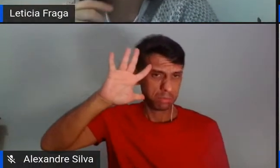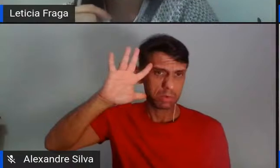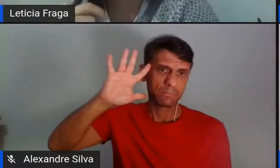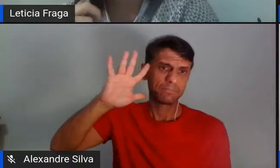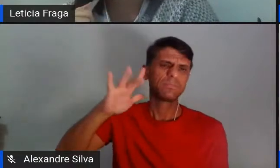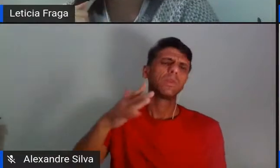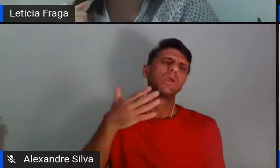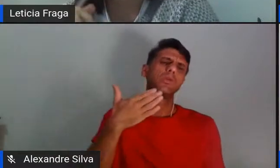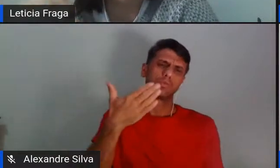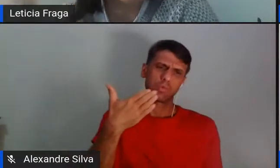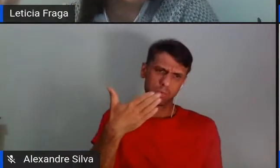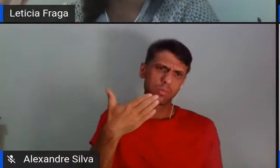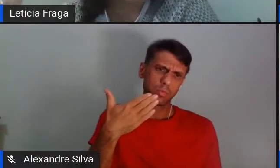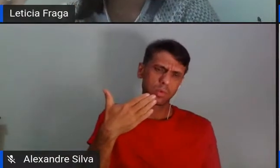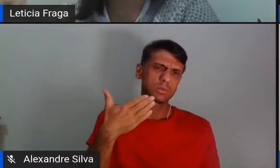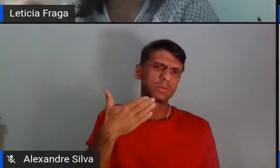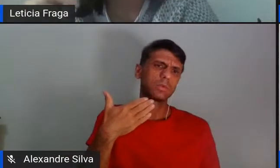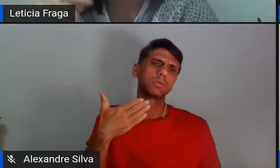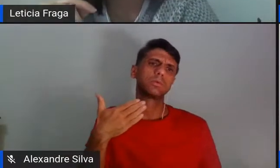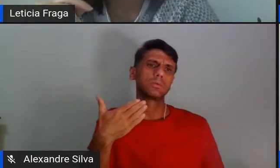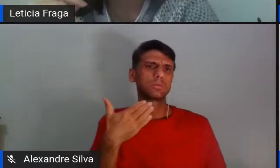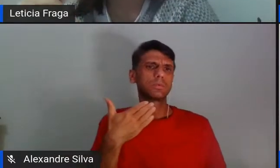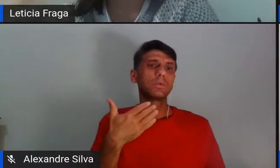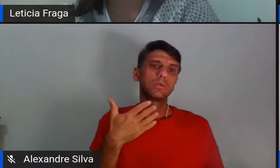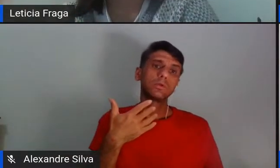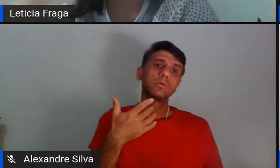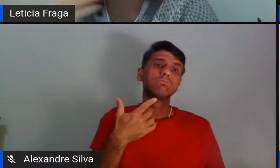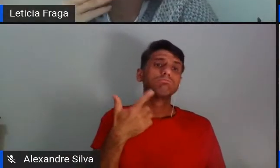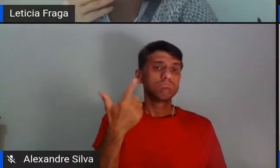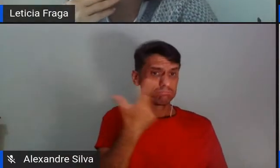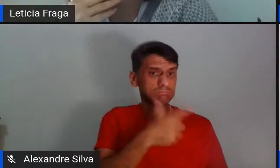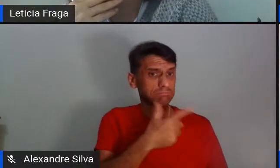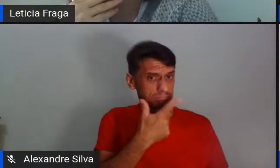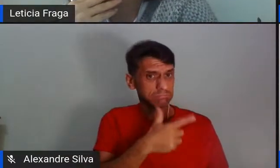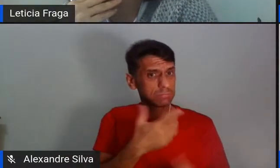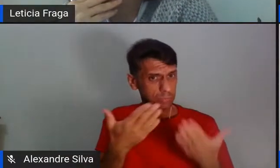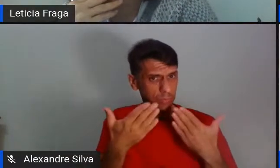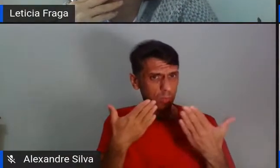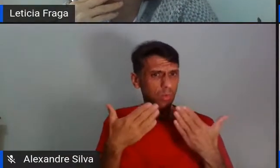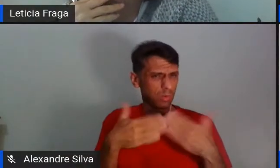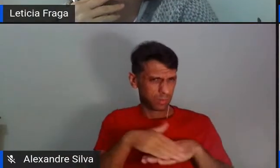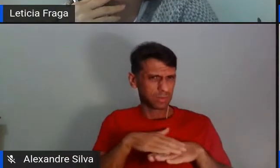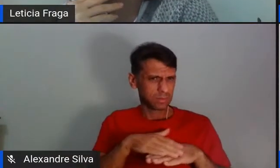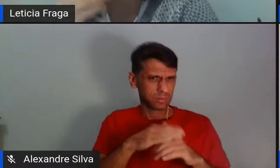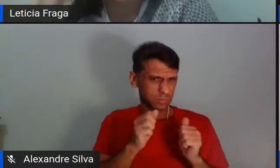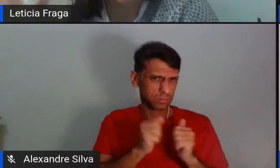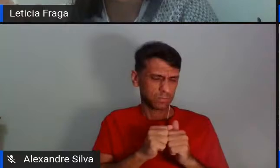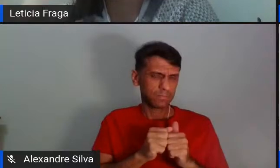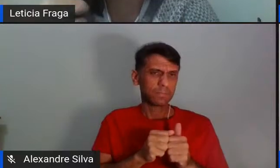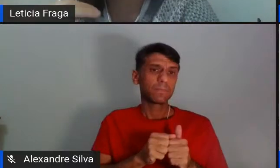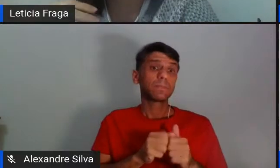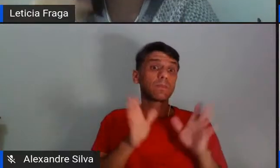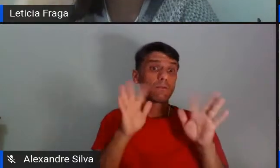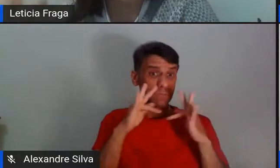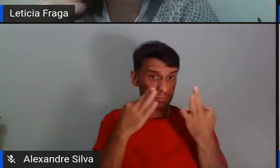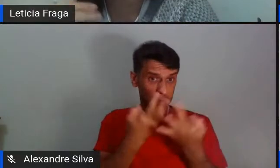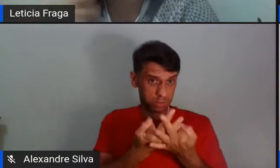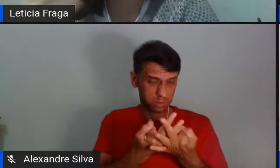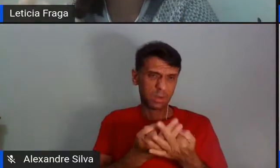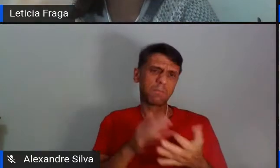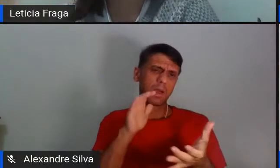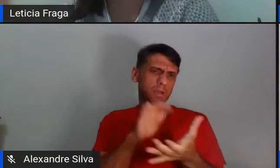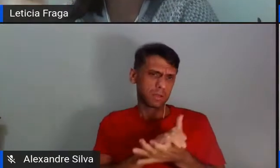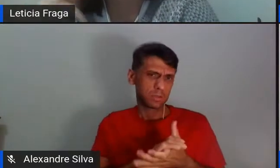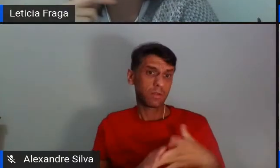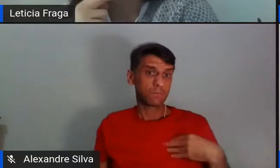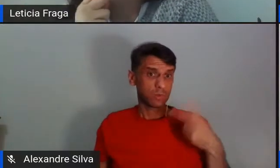conversado, tô tendo a sorte, né, de poder passar a pandemia com a minha família, né? Então, o marido e